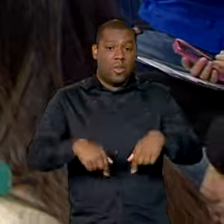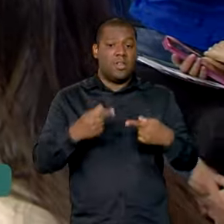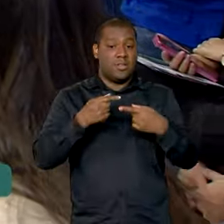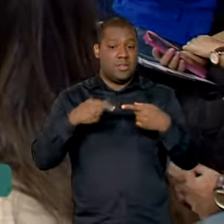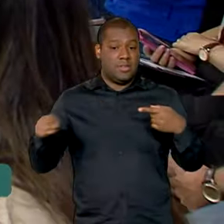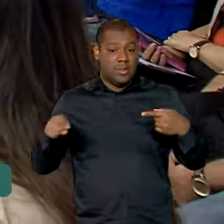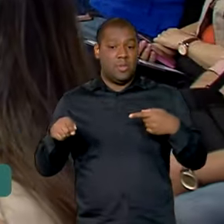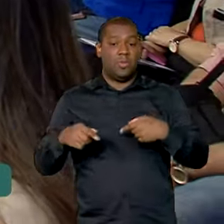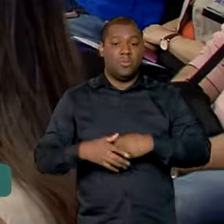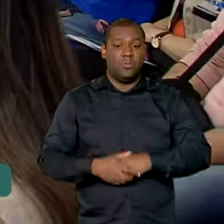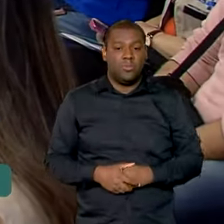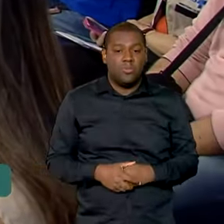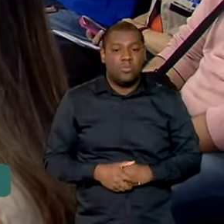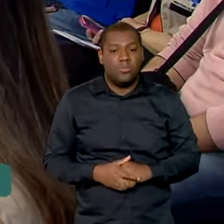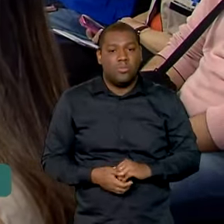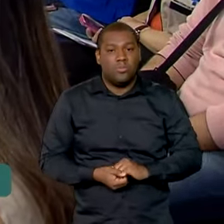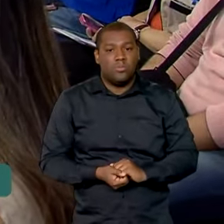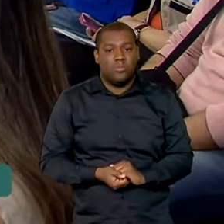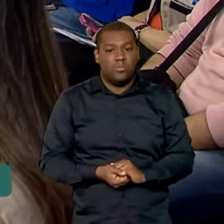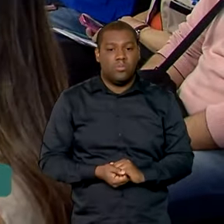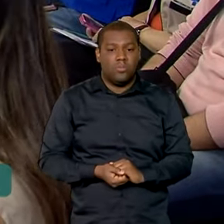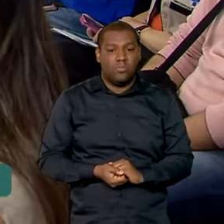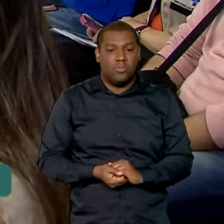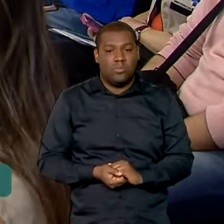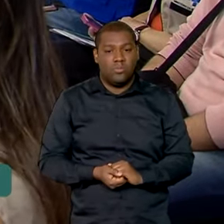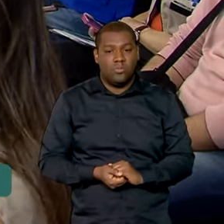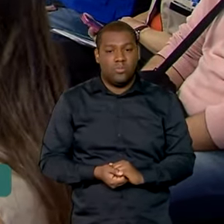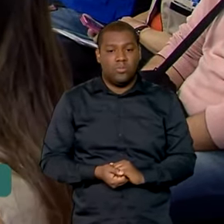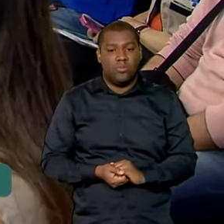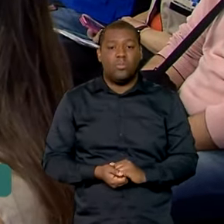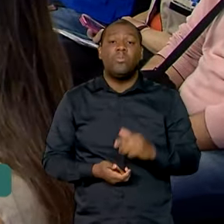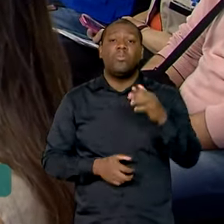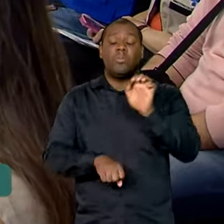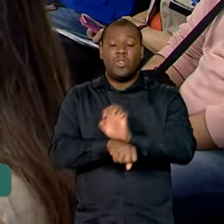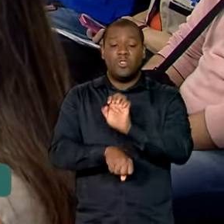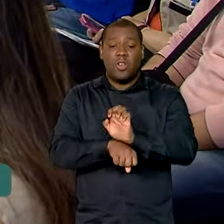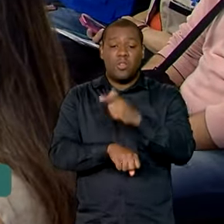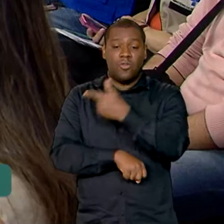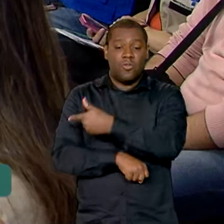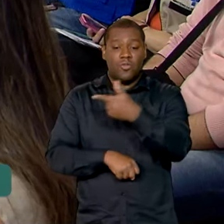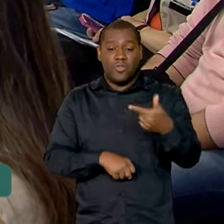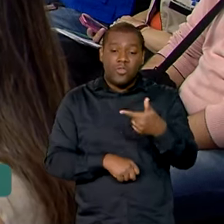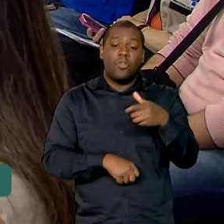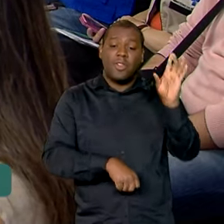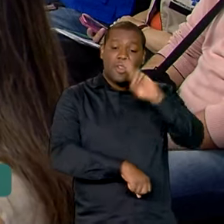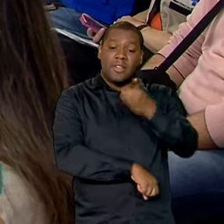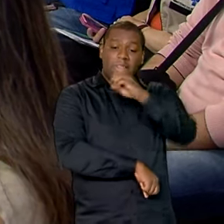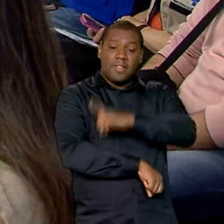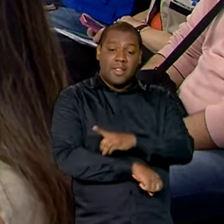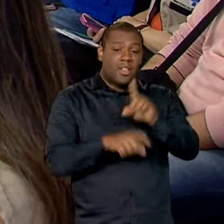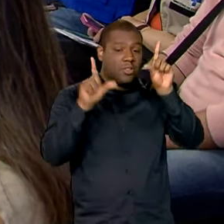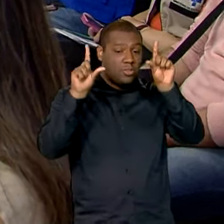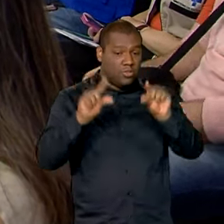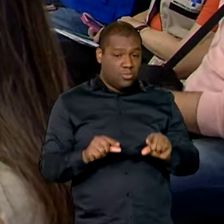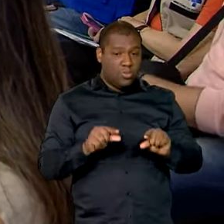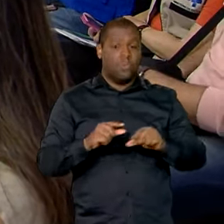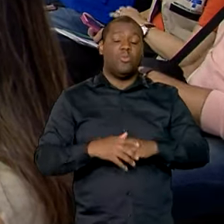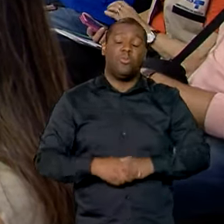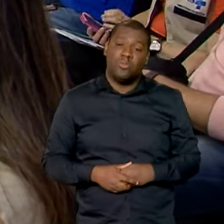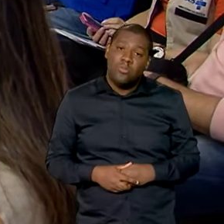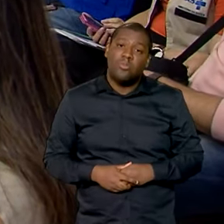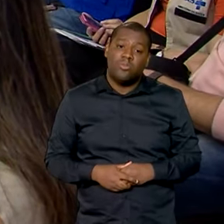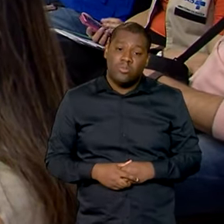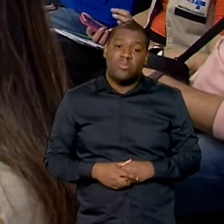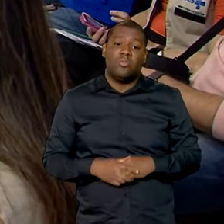Nós temos uma mudança importante, 22 estados estão com tendência de queda, então o mapa começa a ficar